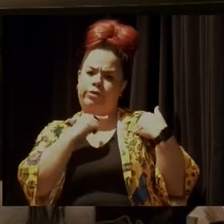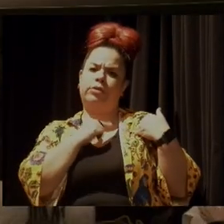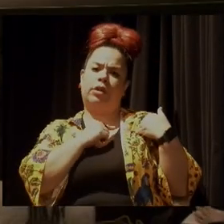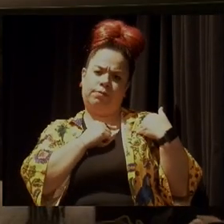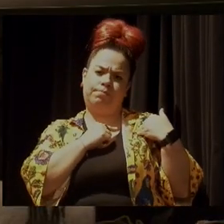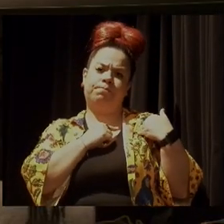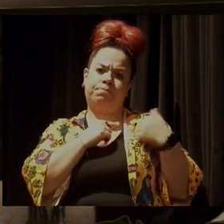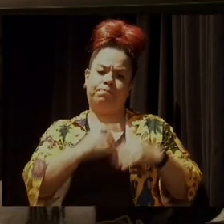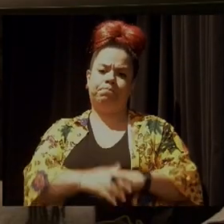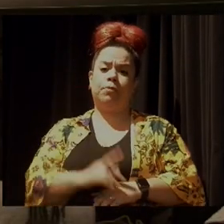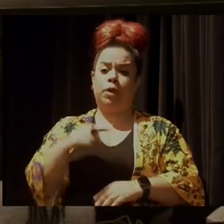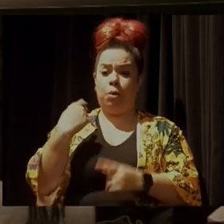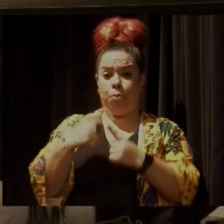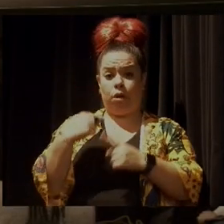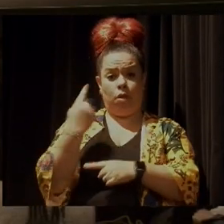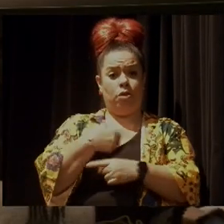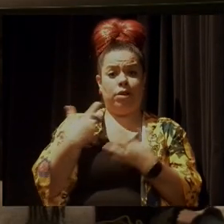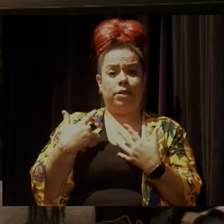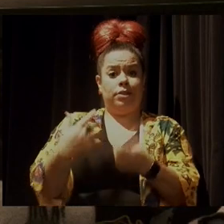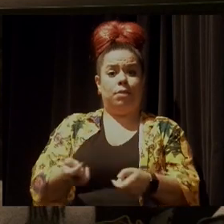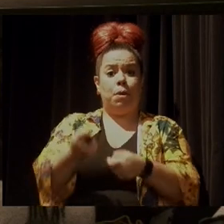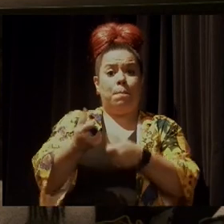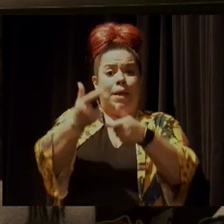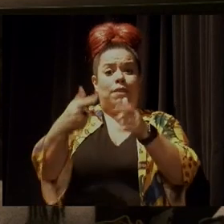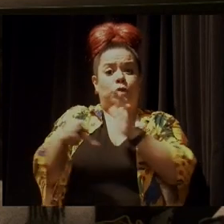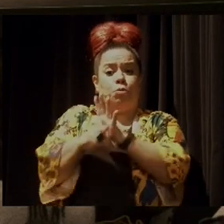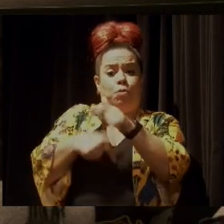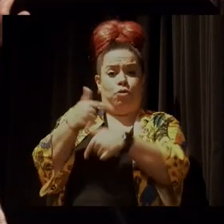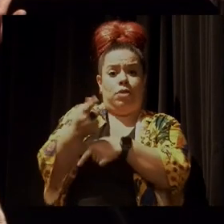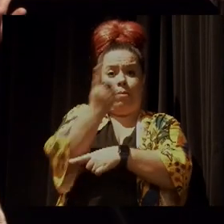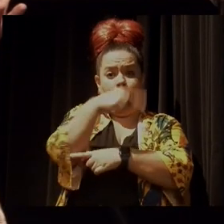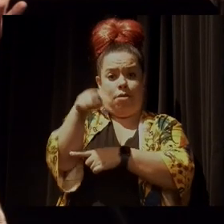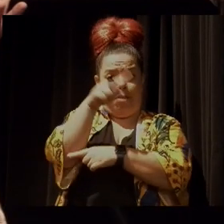somos beneficiados com esse serviço.